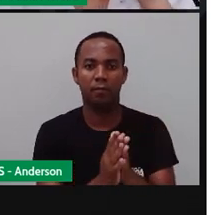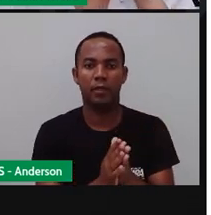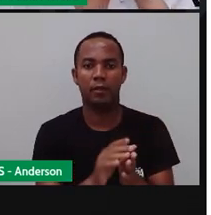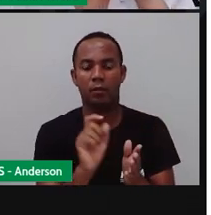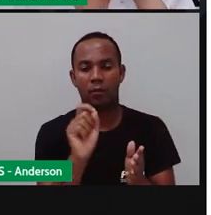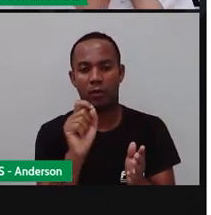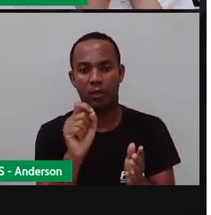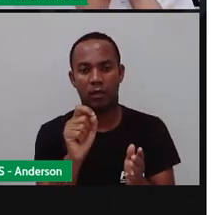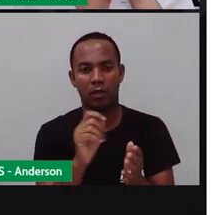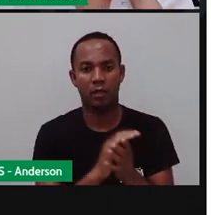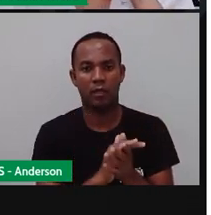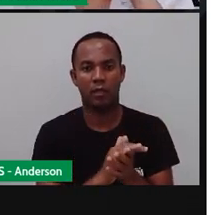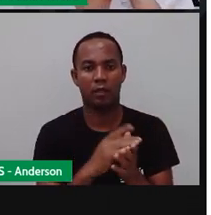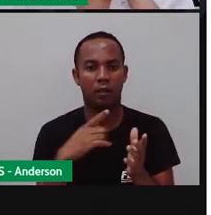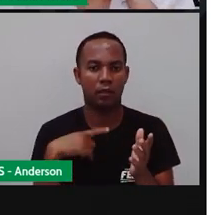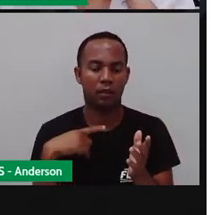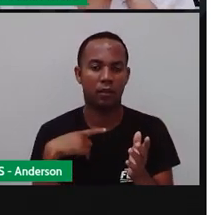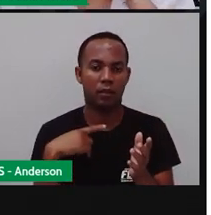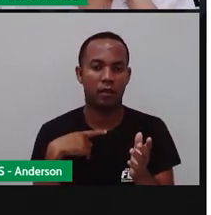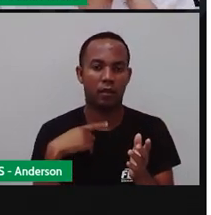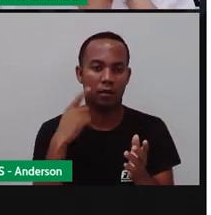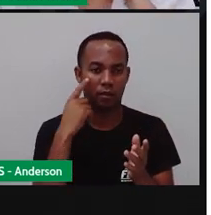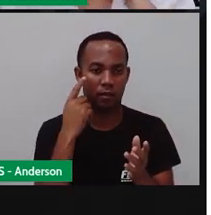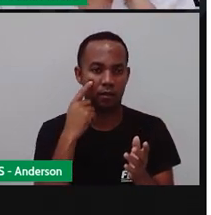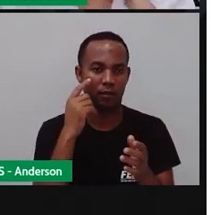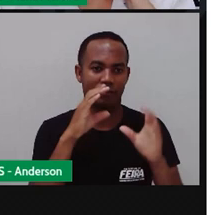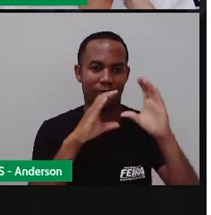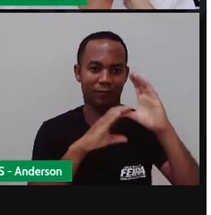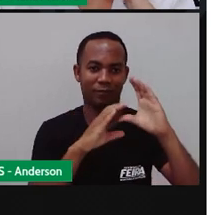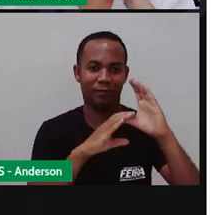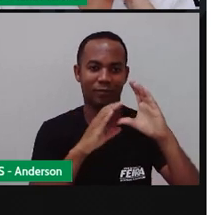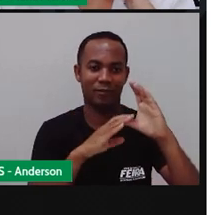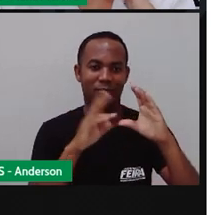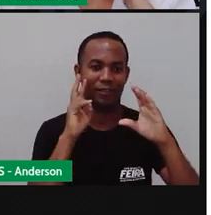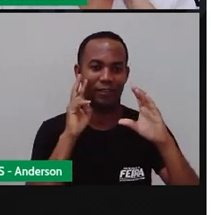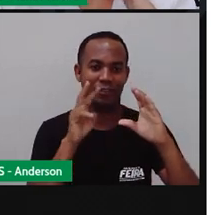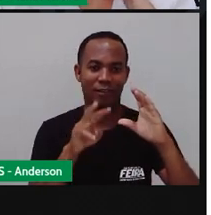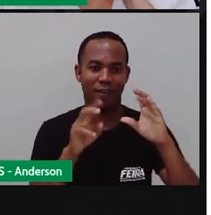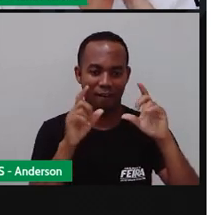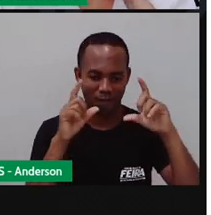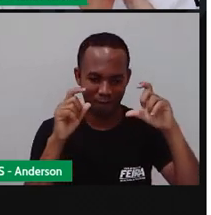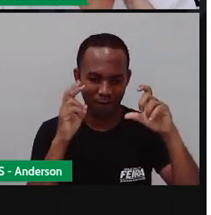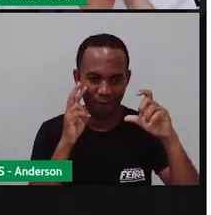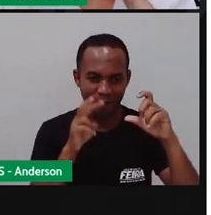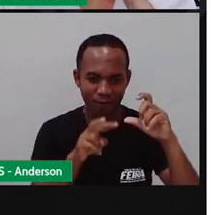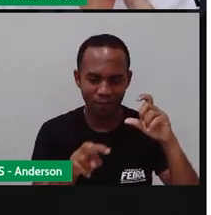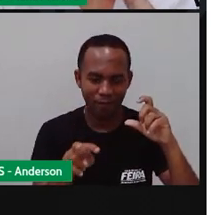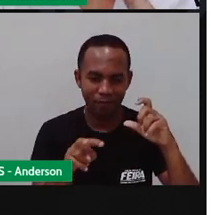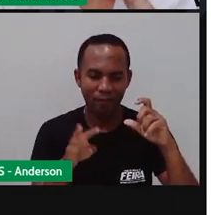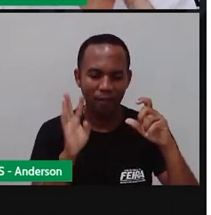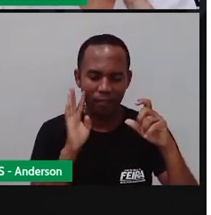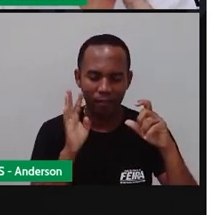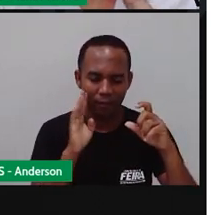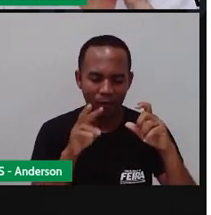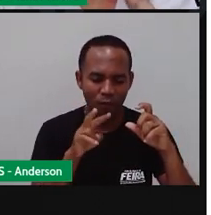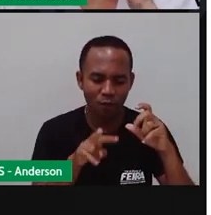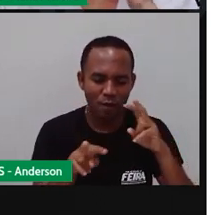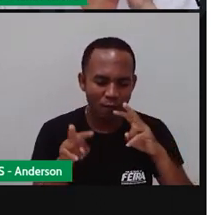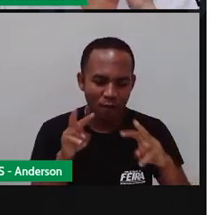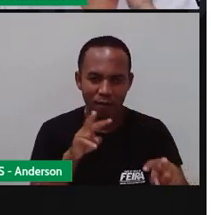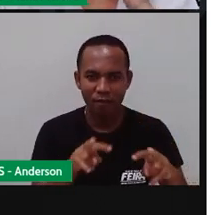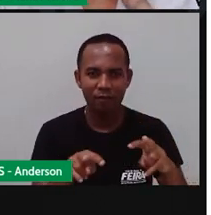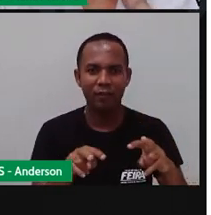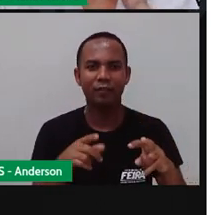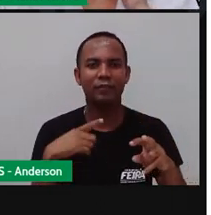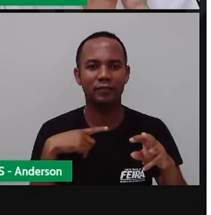maquete, é lá no Shopping Boulevard. Eles geralmente fazem algumas exposições e as maquetes ficam lá e você consegue visualizar.